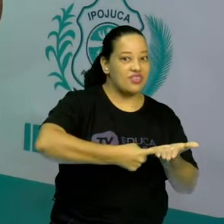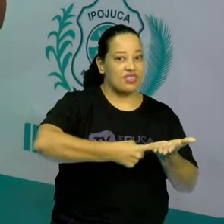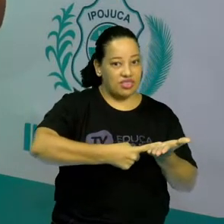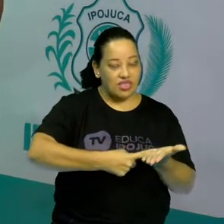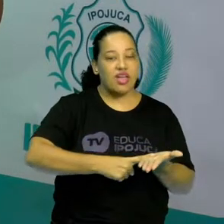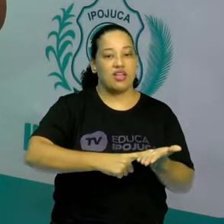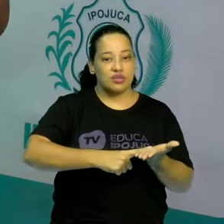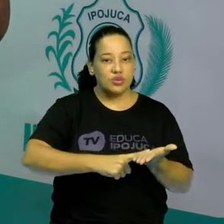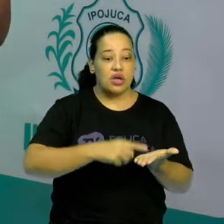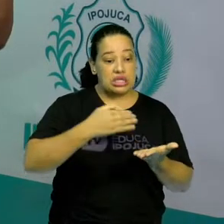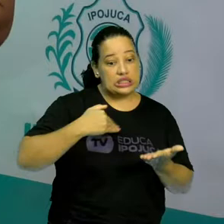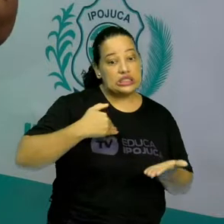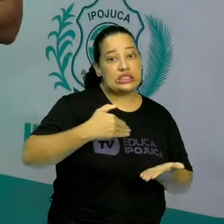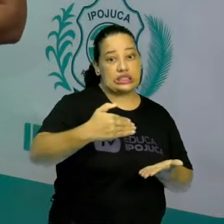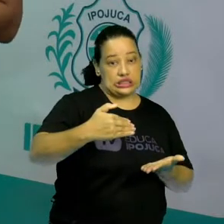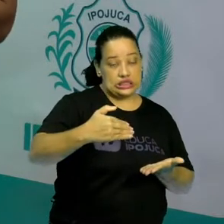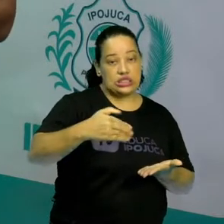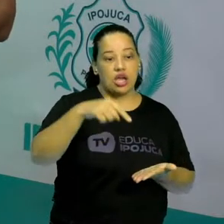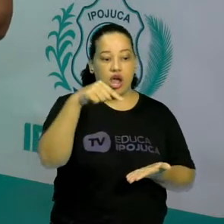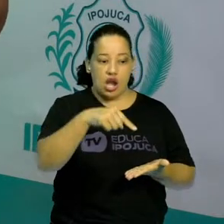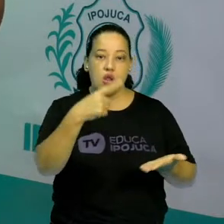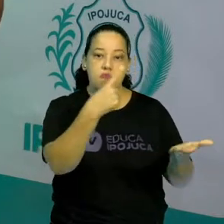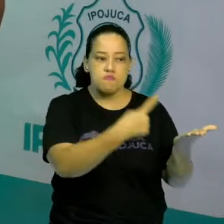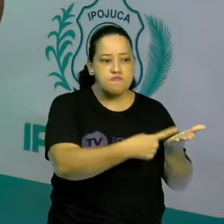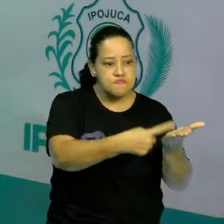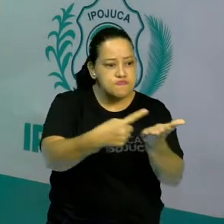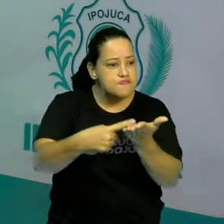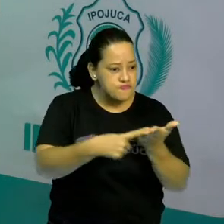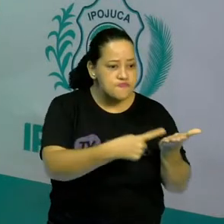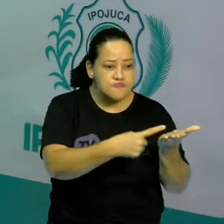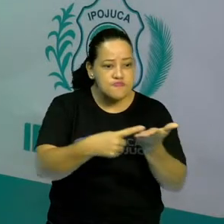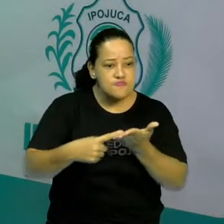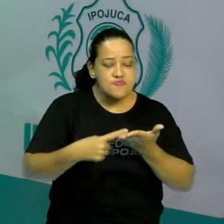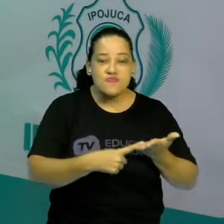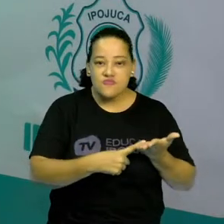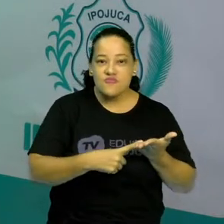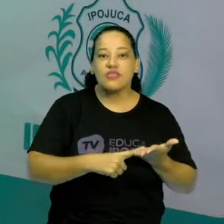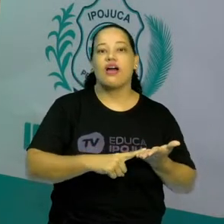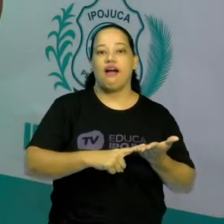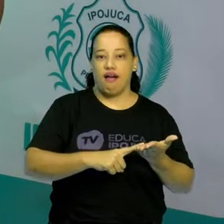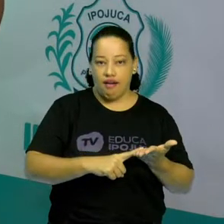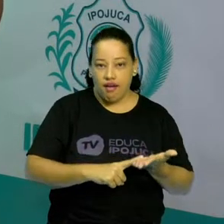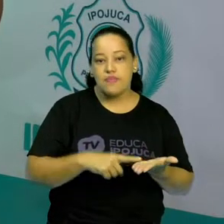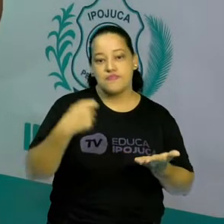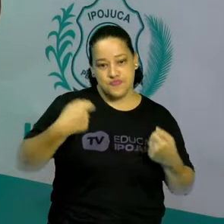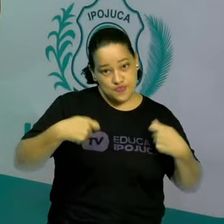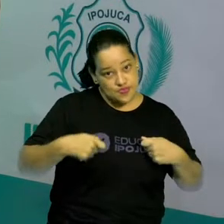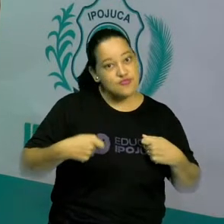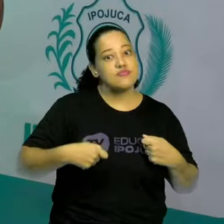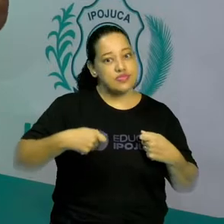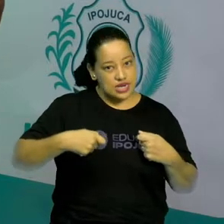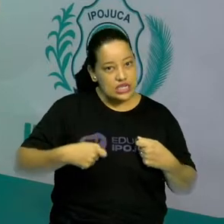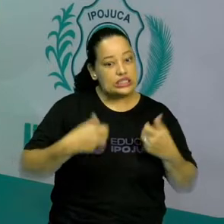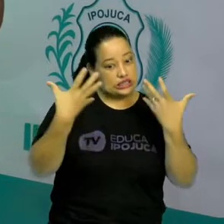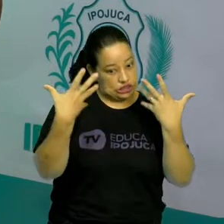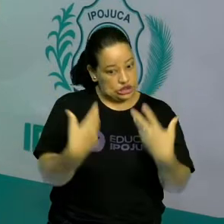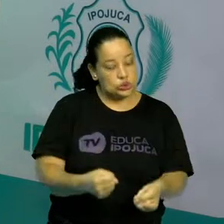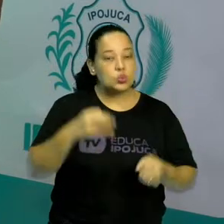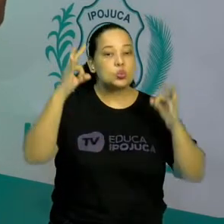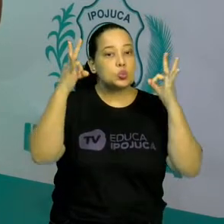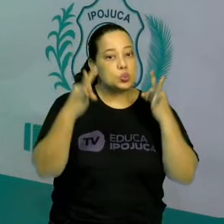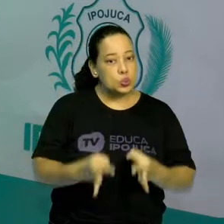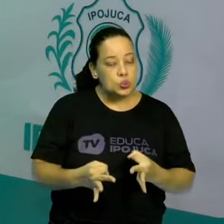a partir do momento que todos concordam com aquelas regras, elas se tornam obrigatórias. Elas não podem ser